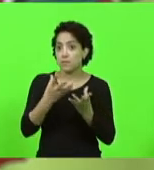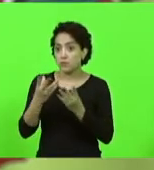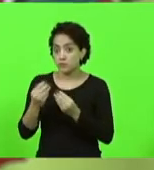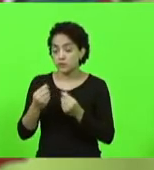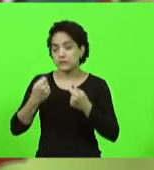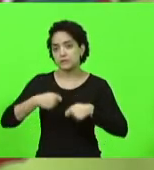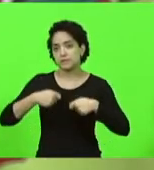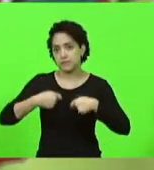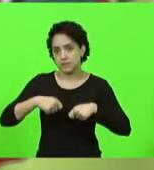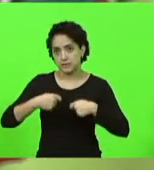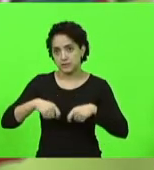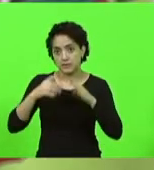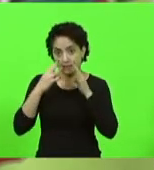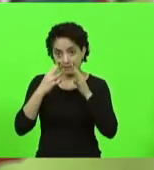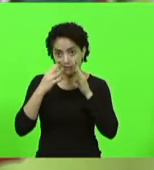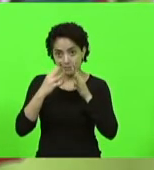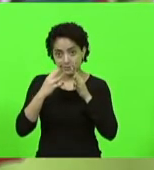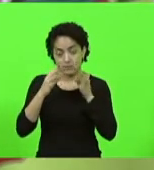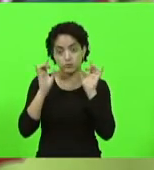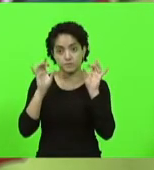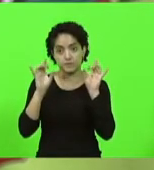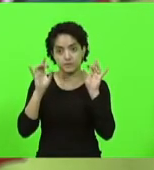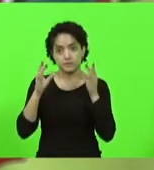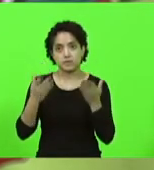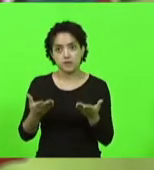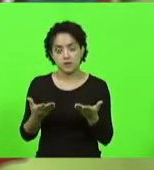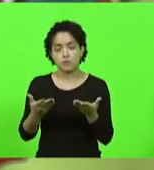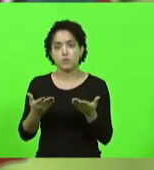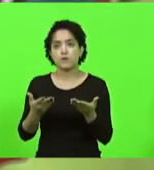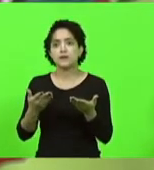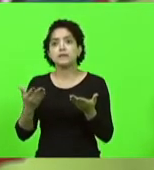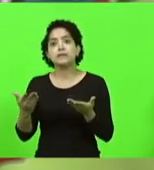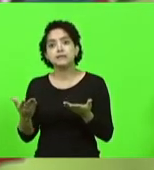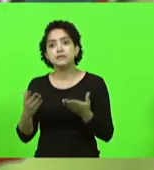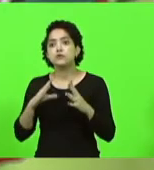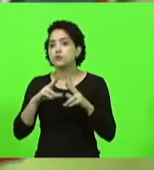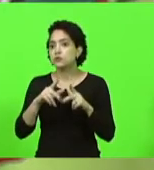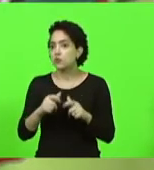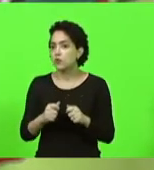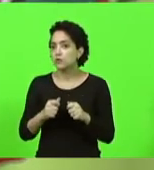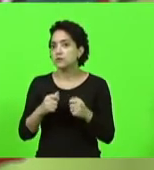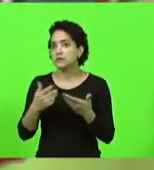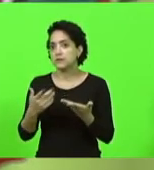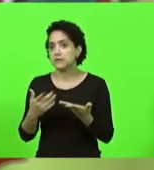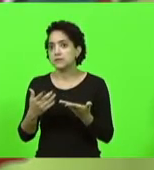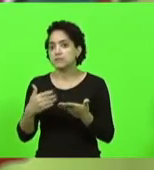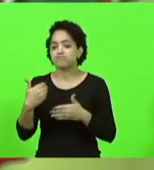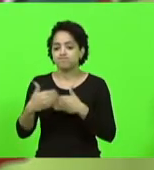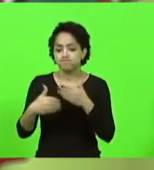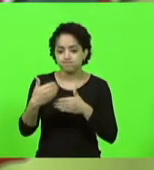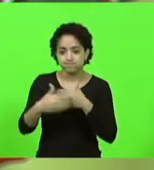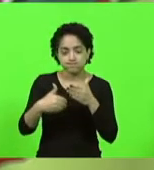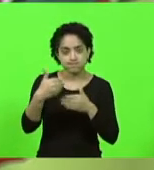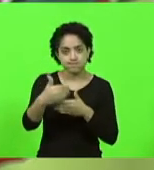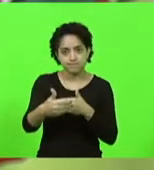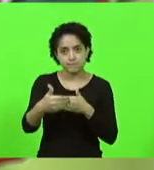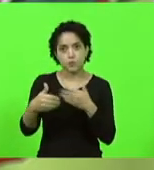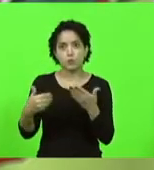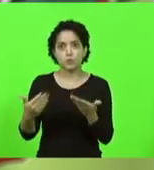precisam da atenção do Estado, mas que têm, todas têm, pelo menos, um processo tramitando para